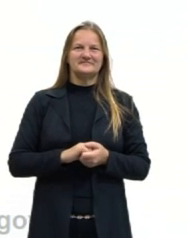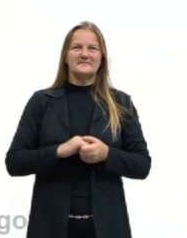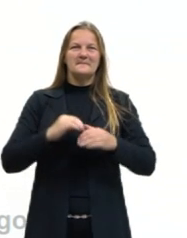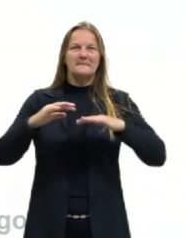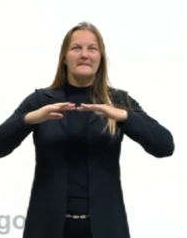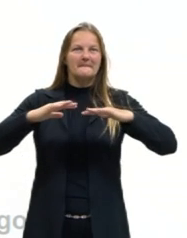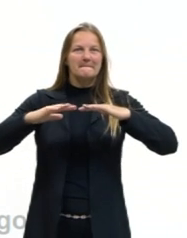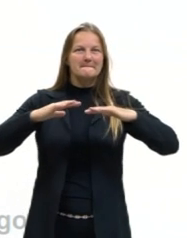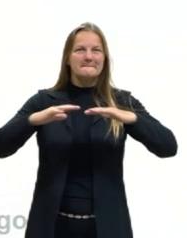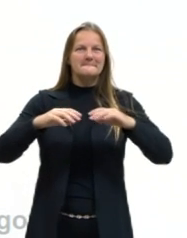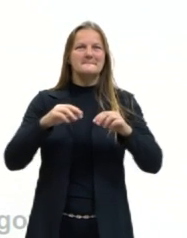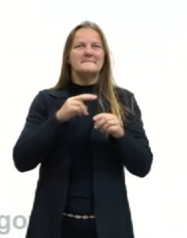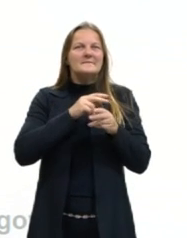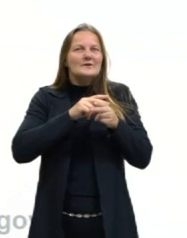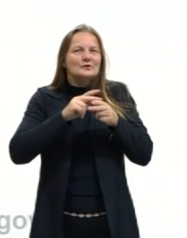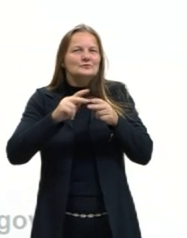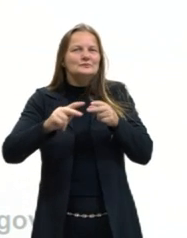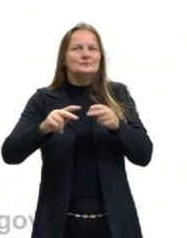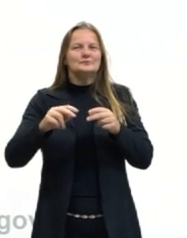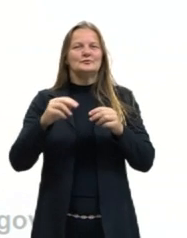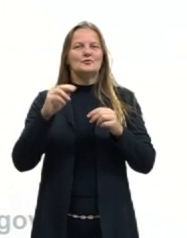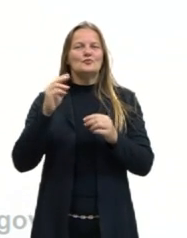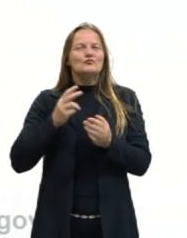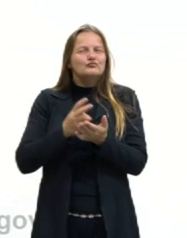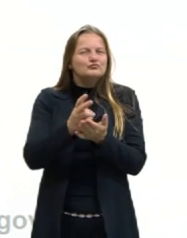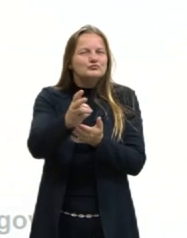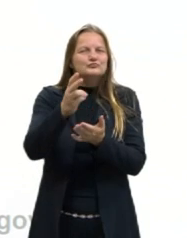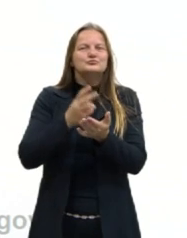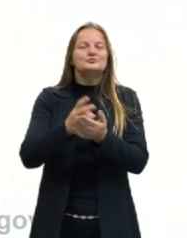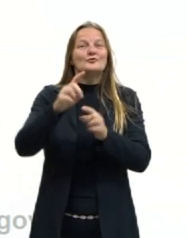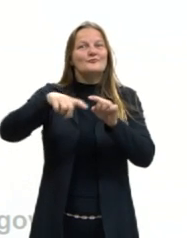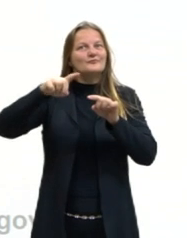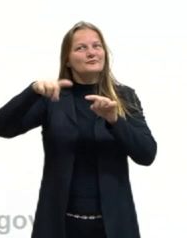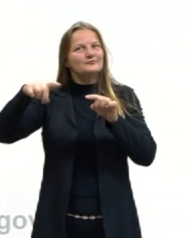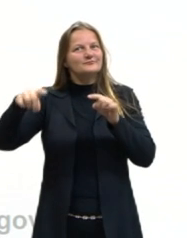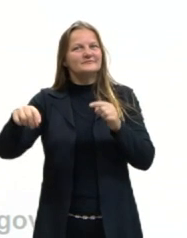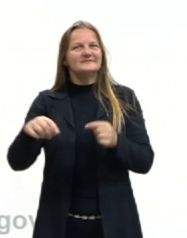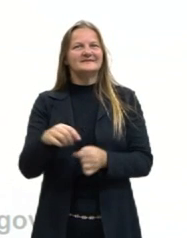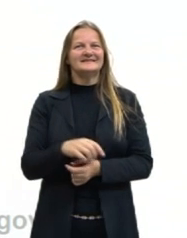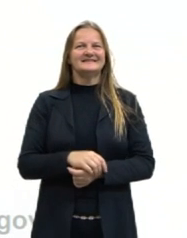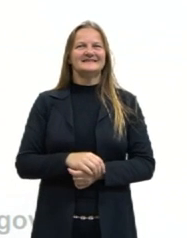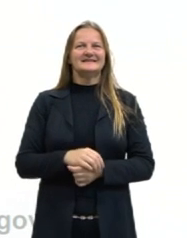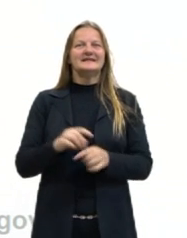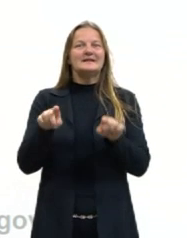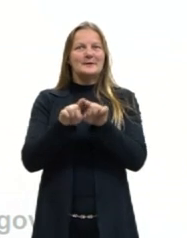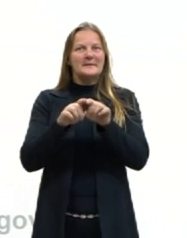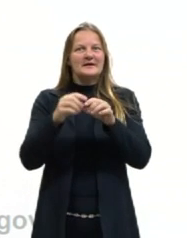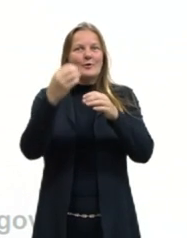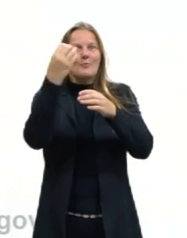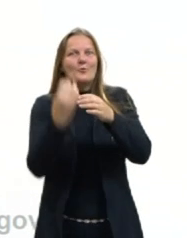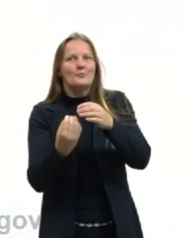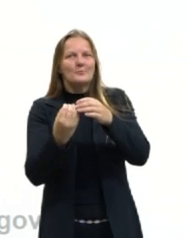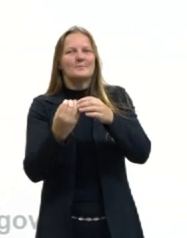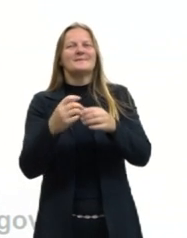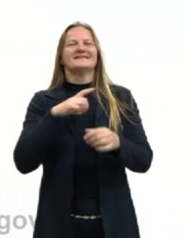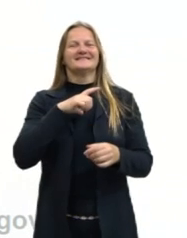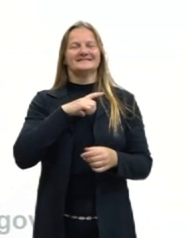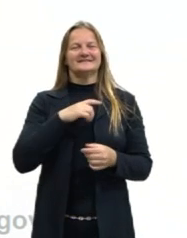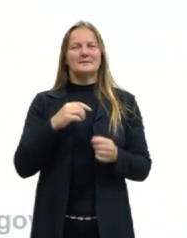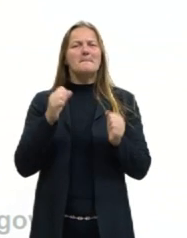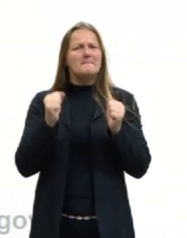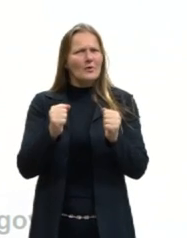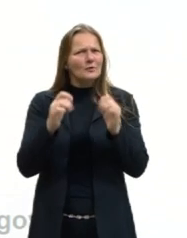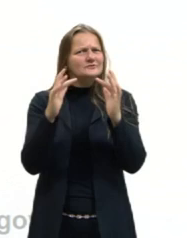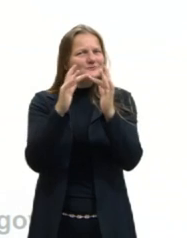Geralmente a gente sempre vai usar essa sigla para nos referir a ele e queda livre. Lembrando que vocês sempre podem entrar em